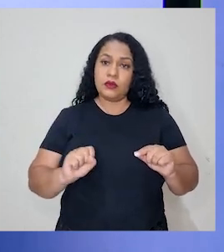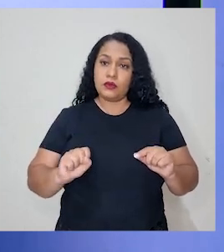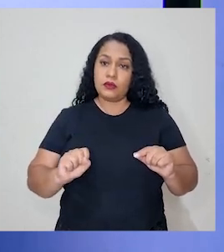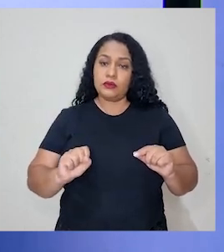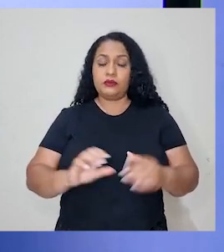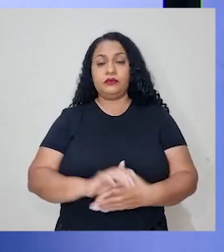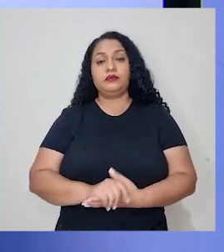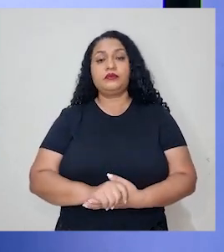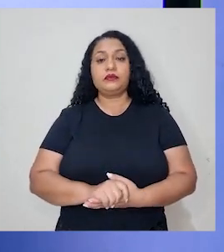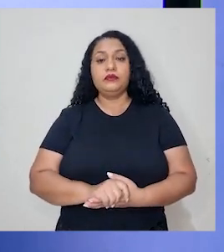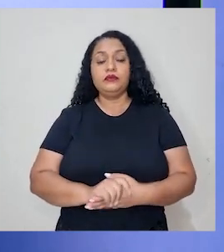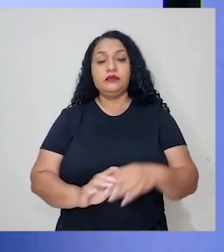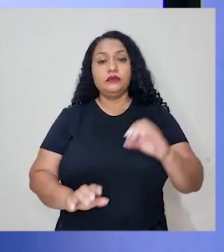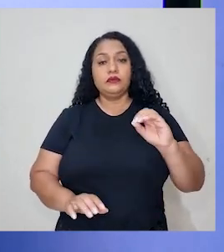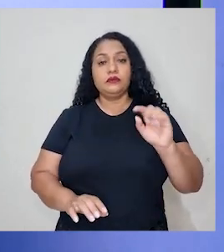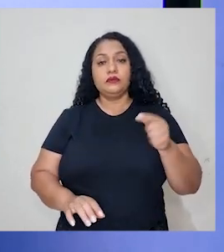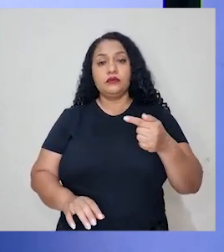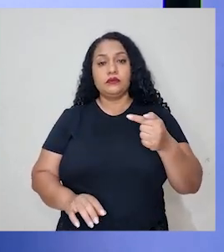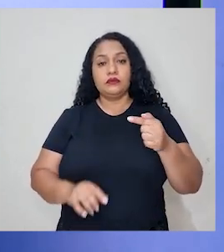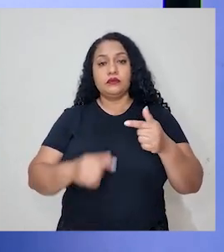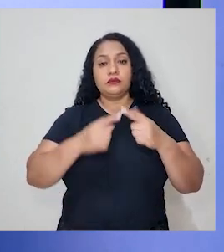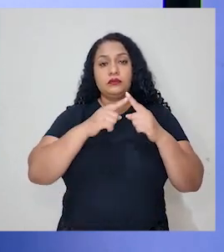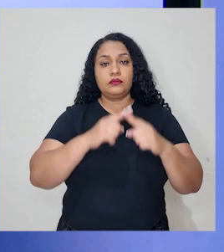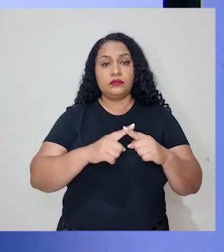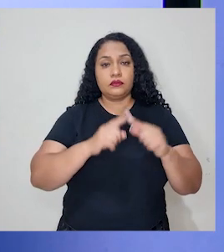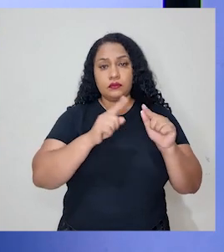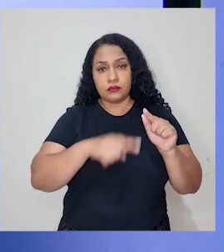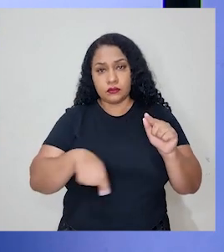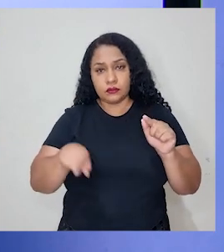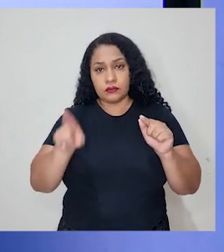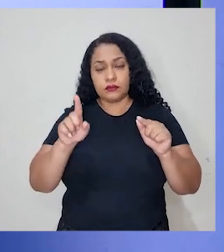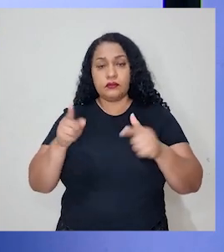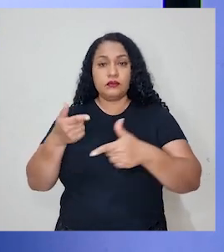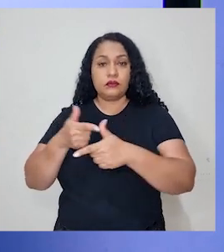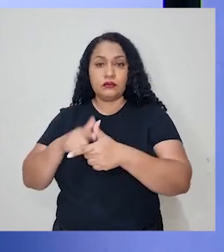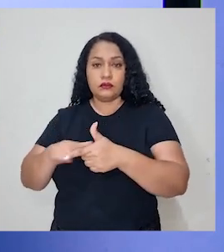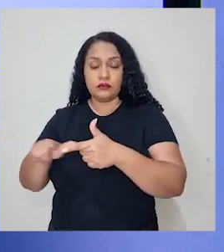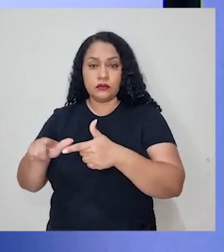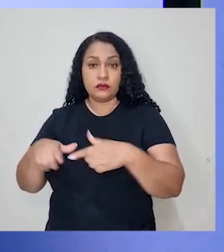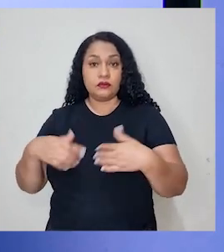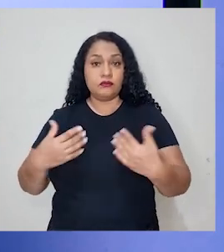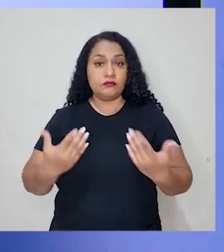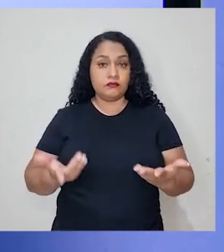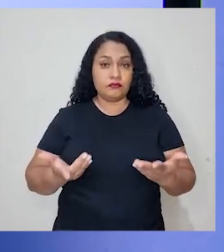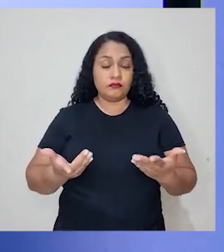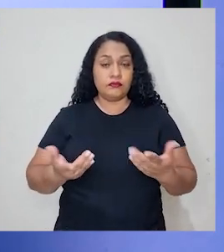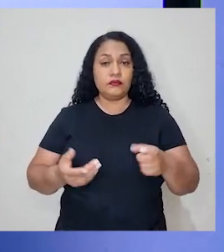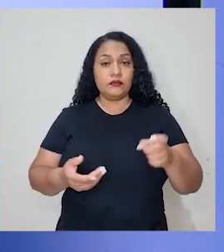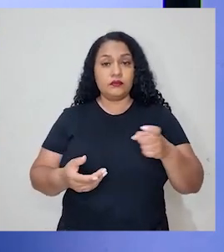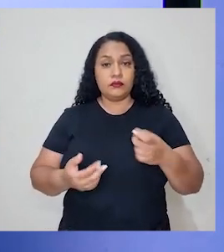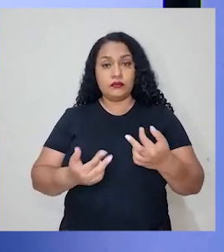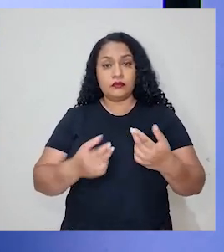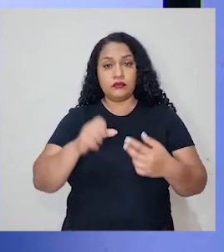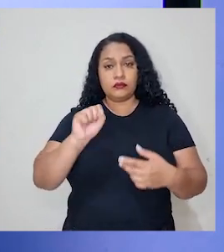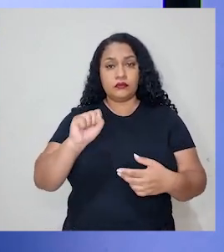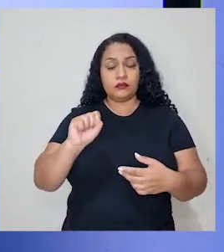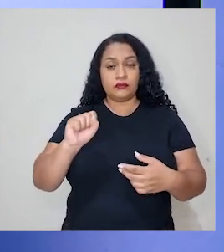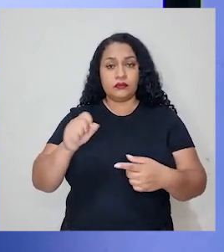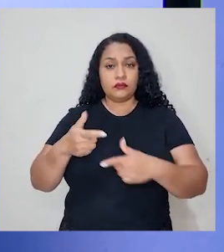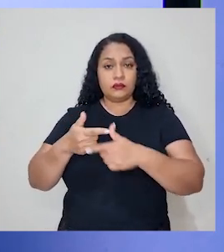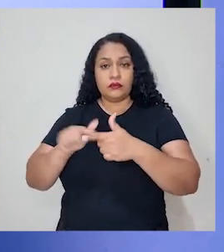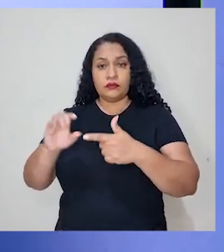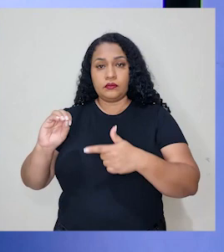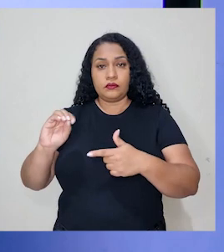0,7 que está multiplicando, vamos passar dividindo. Então, vai ficar x que é igual a 8 dividido por 0